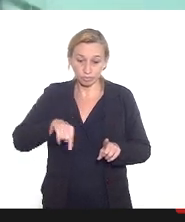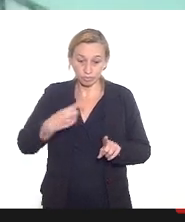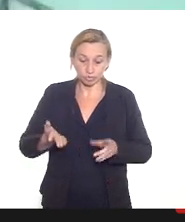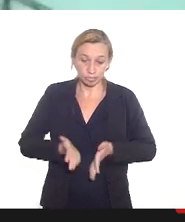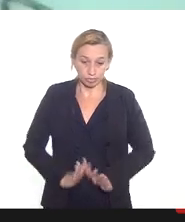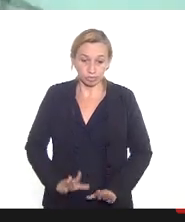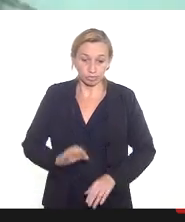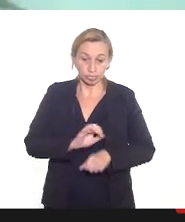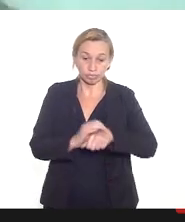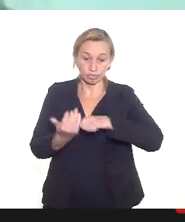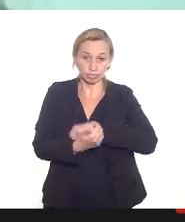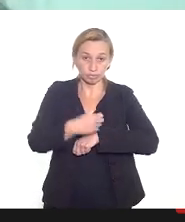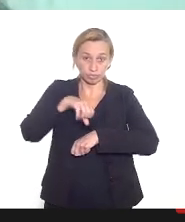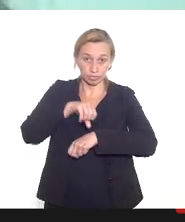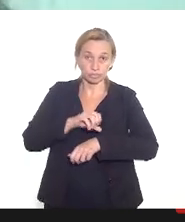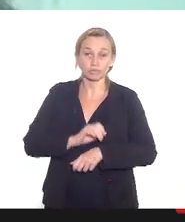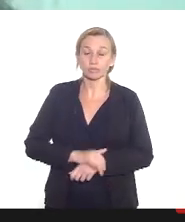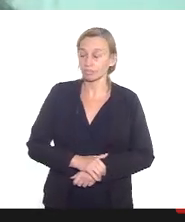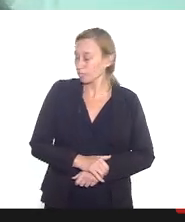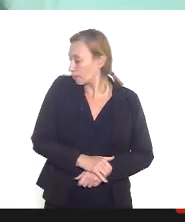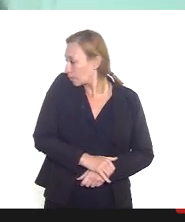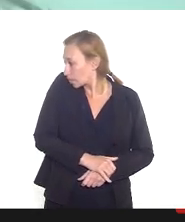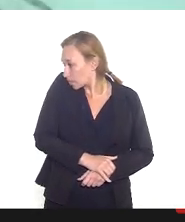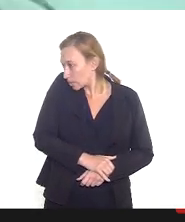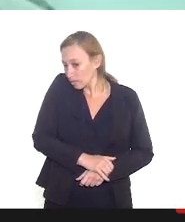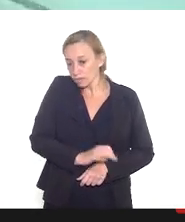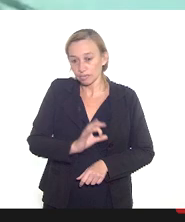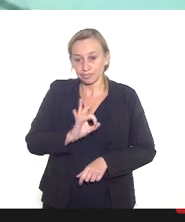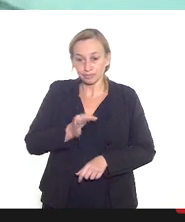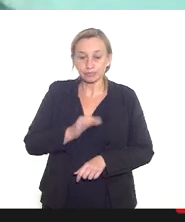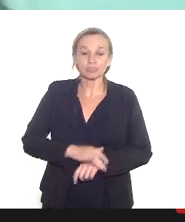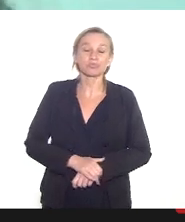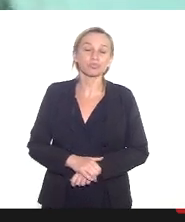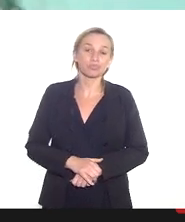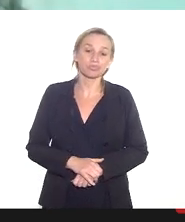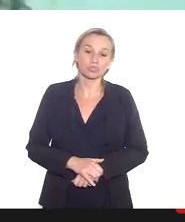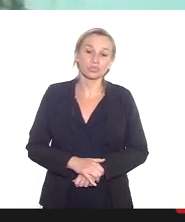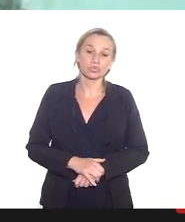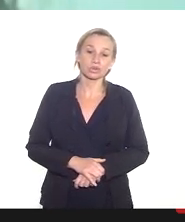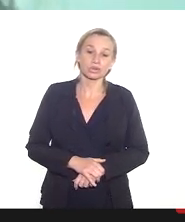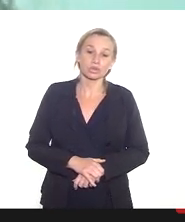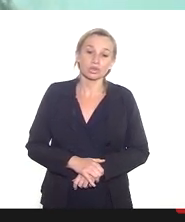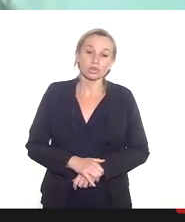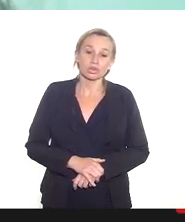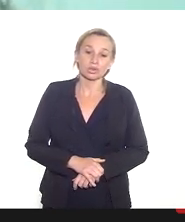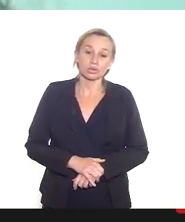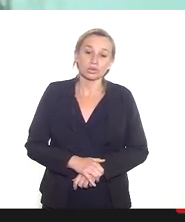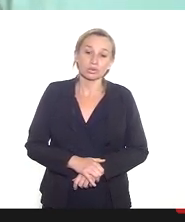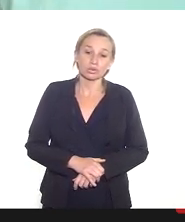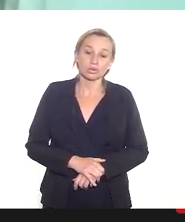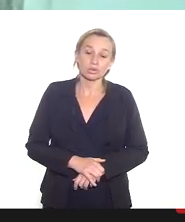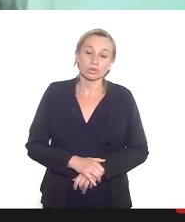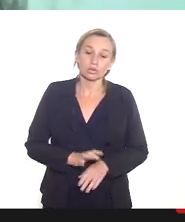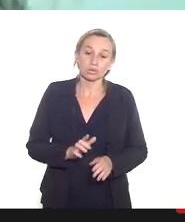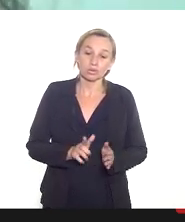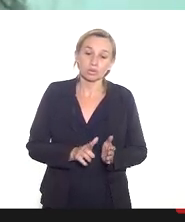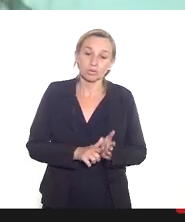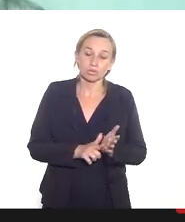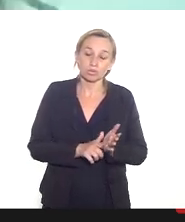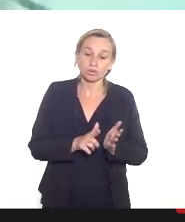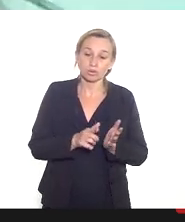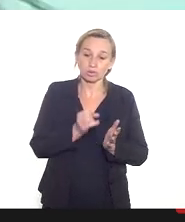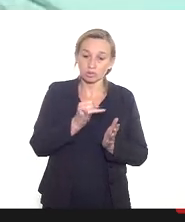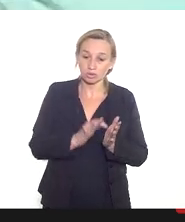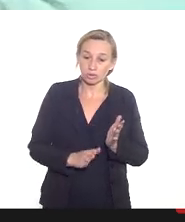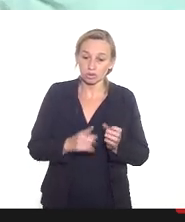covid-19 foi emitida nota técnica com o parecer favorável da